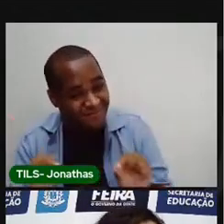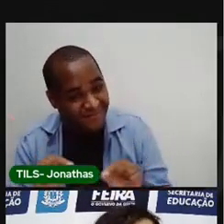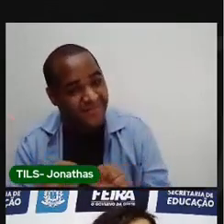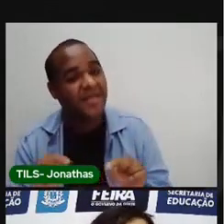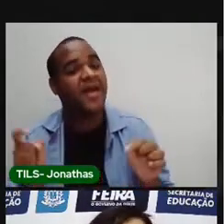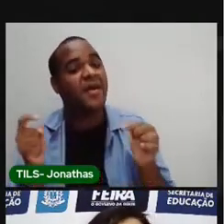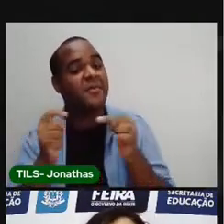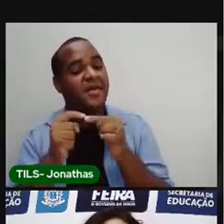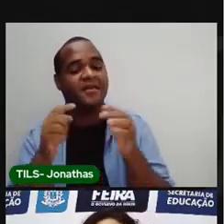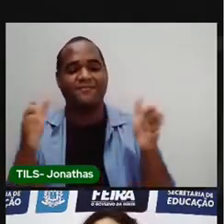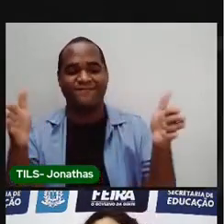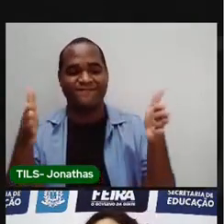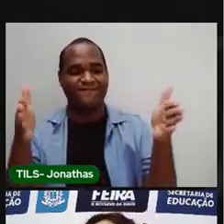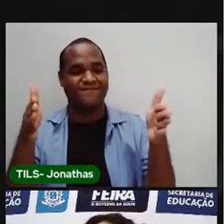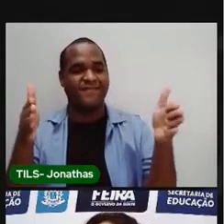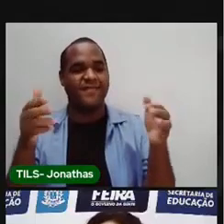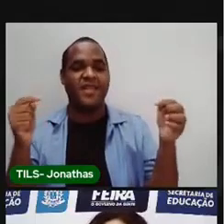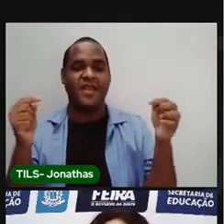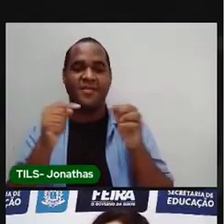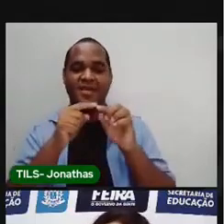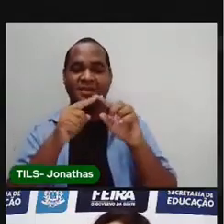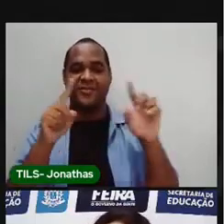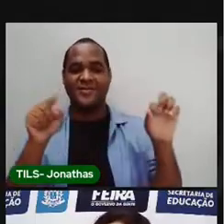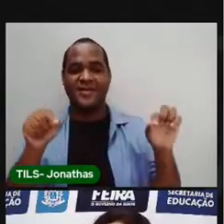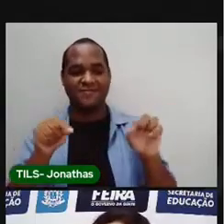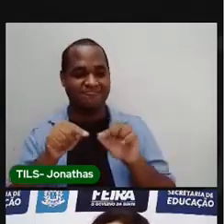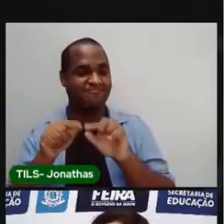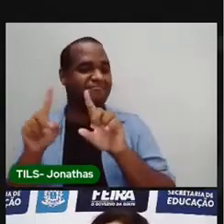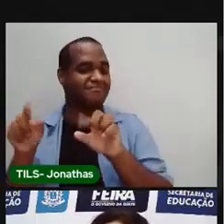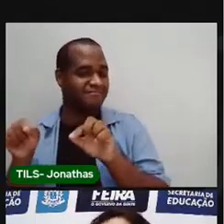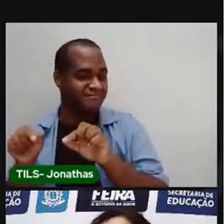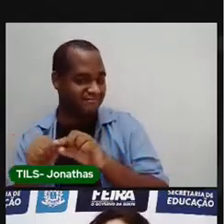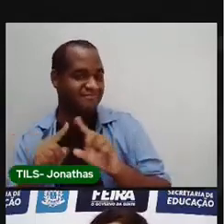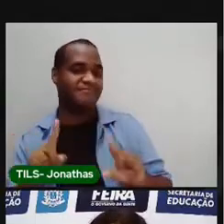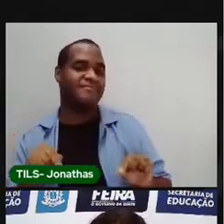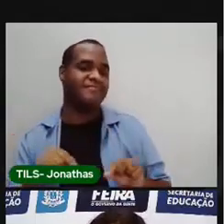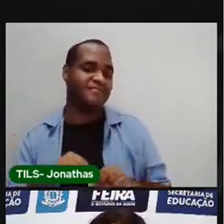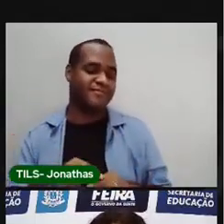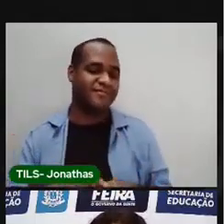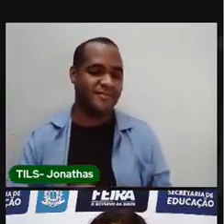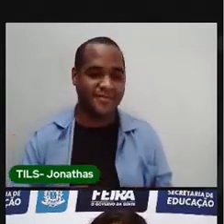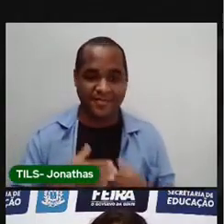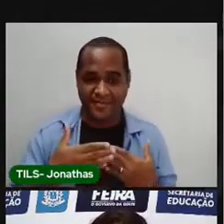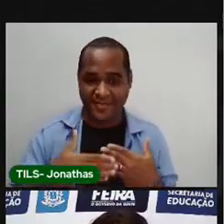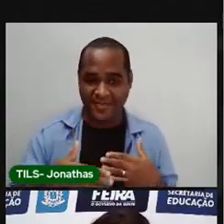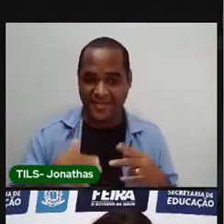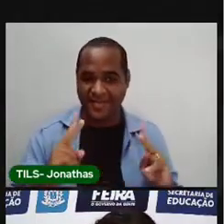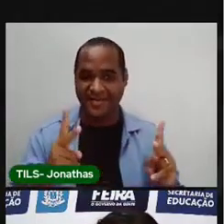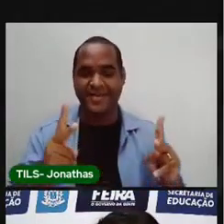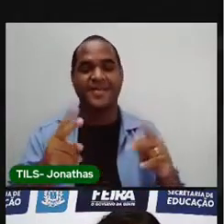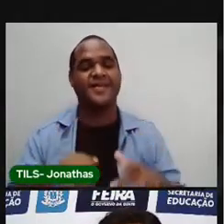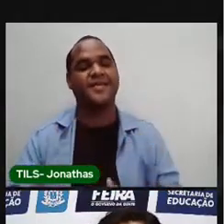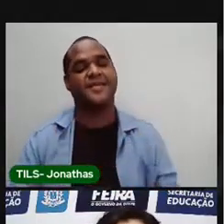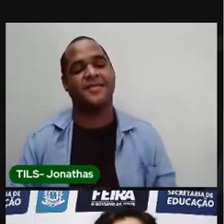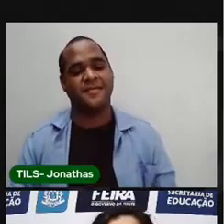Só que é uma linha do tempo. No formato de história em quadrinhos. Vamos continuar. Ainda na atividade.